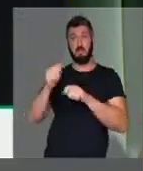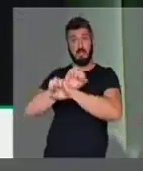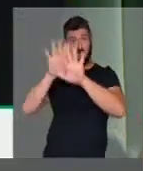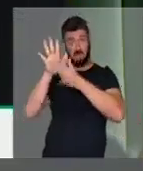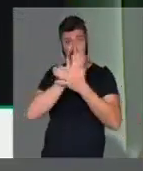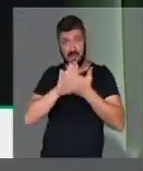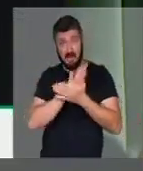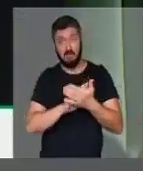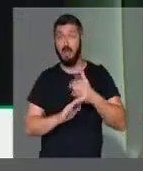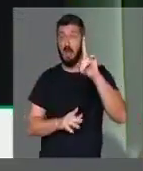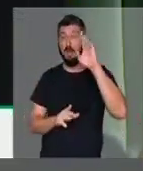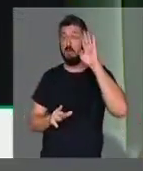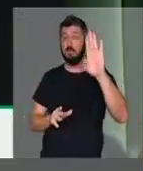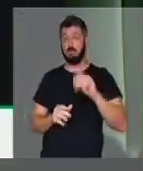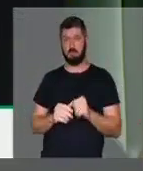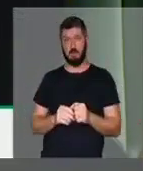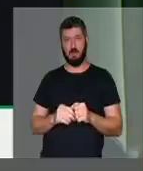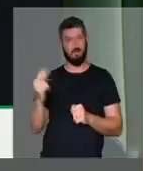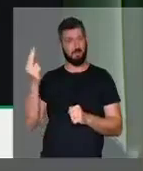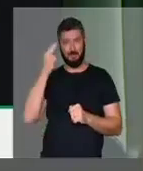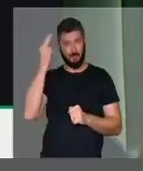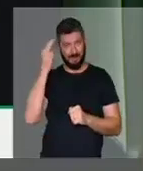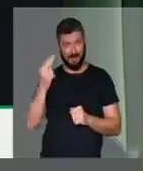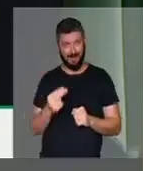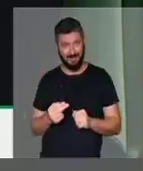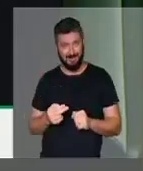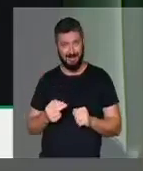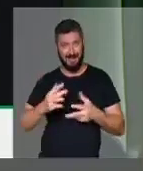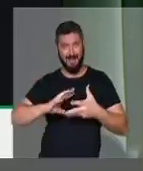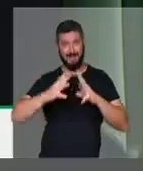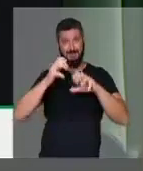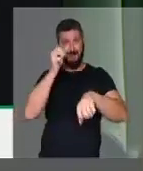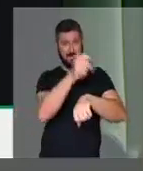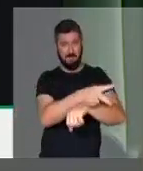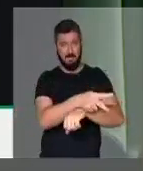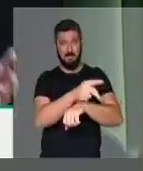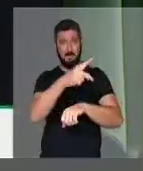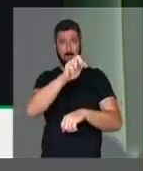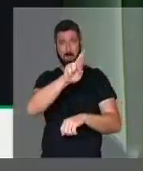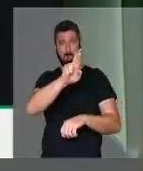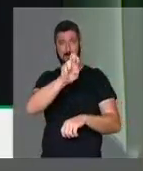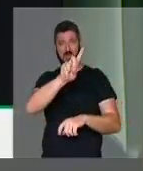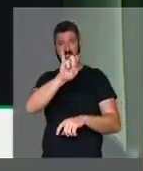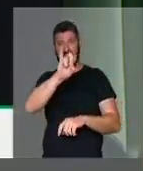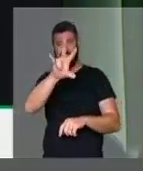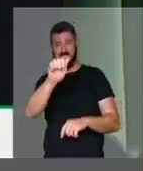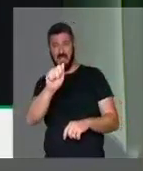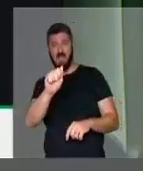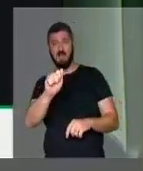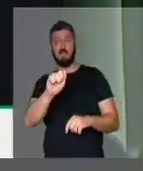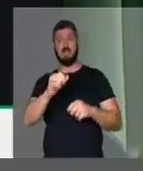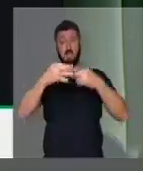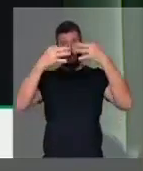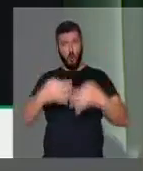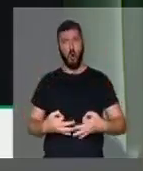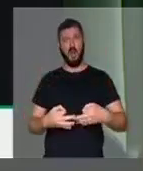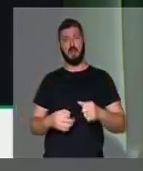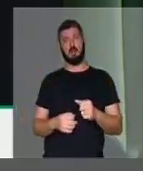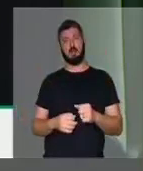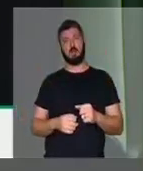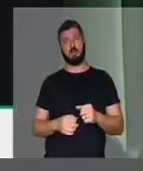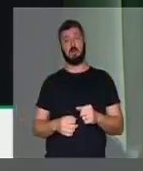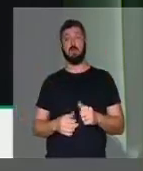transparência e mais que isso, senhor presidente, não dá para se fazer uma reforma sem a honestidade devida e o governo federal,